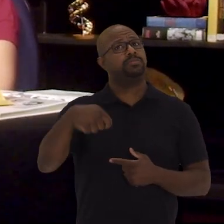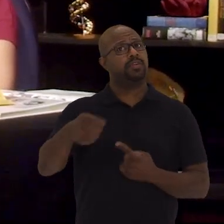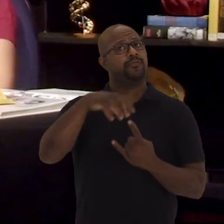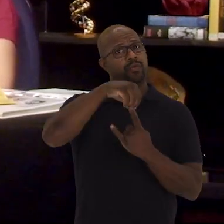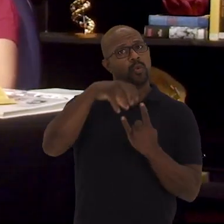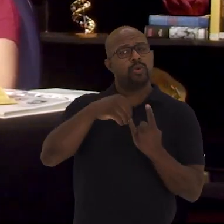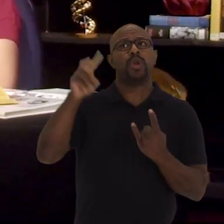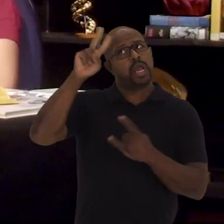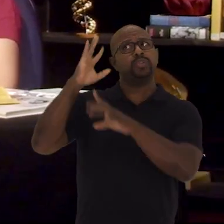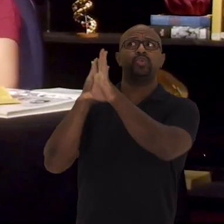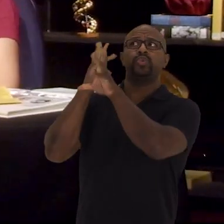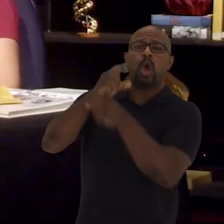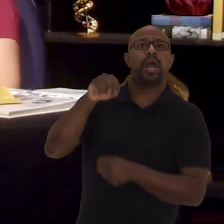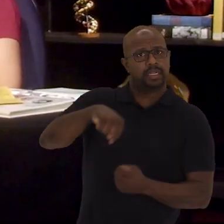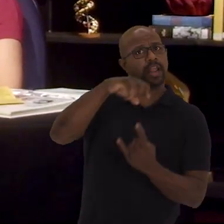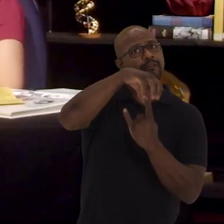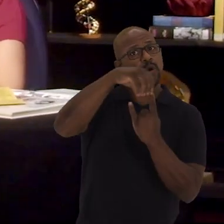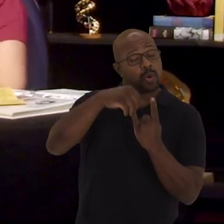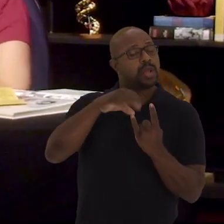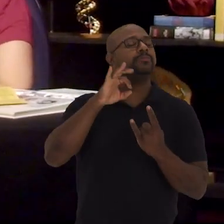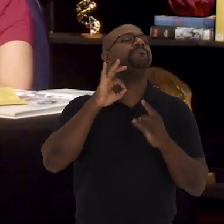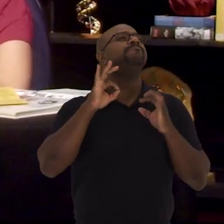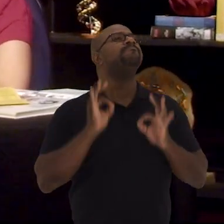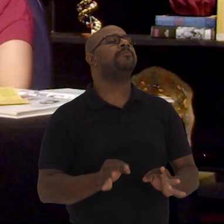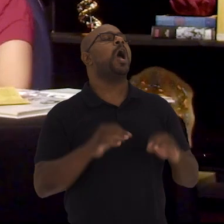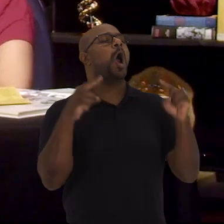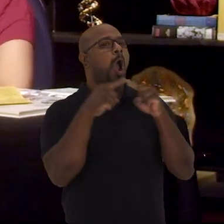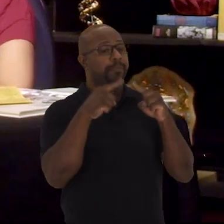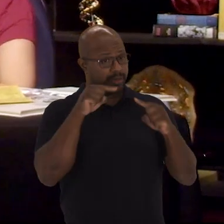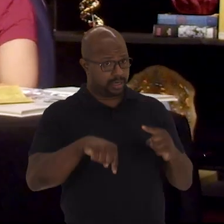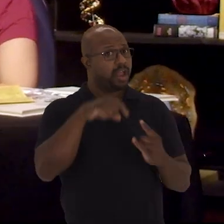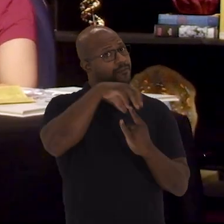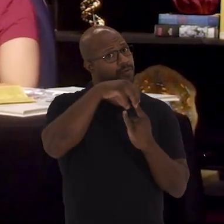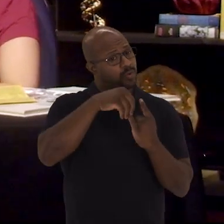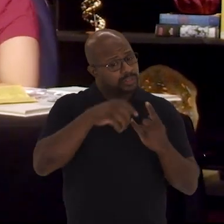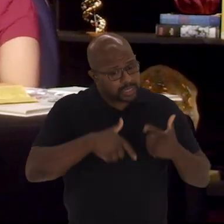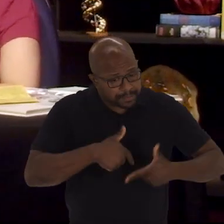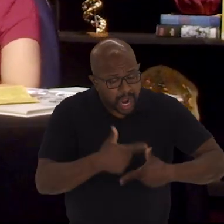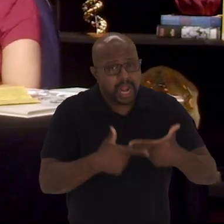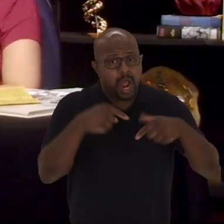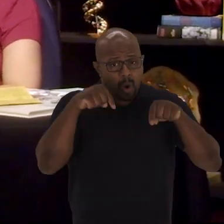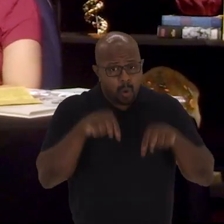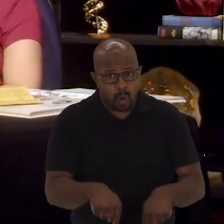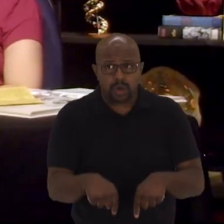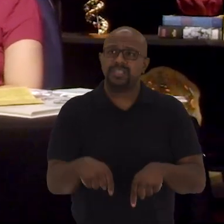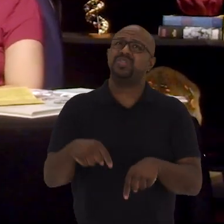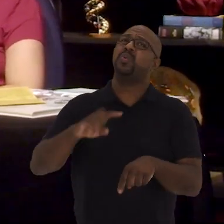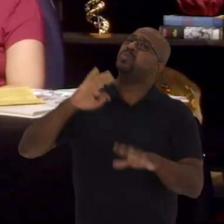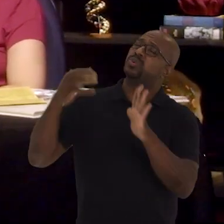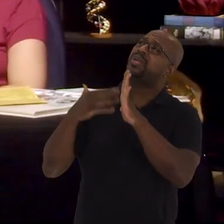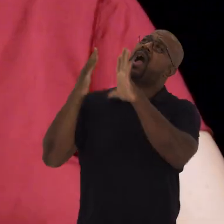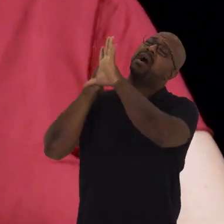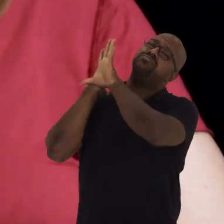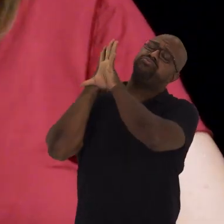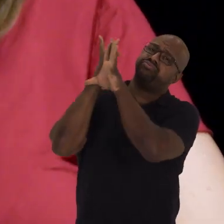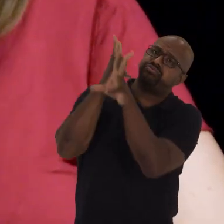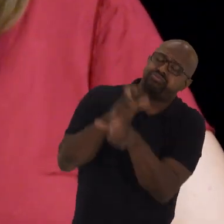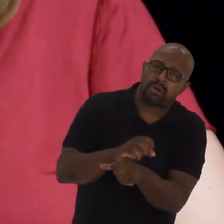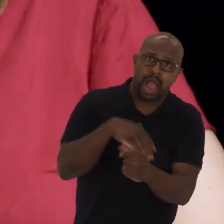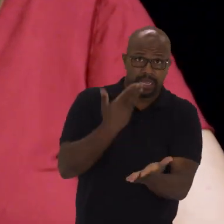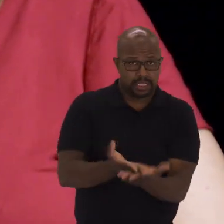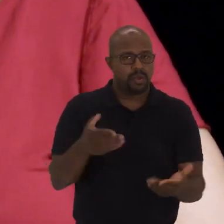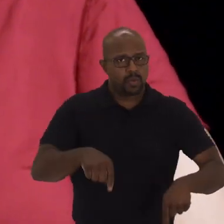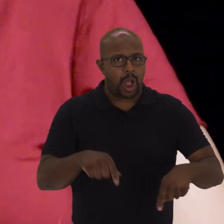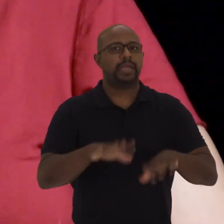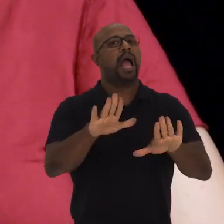Exato, Miguel Tem a ver não só com o que a Fiocruz faz hoje E tem a ver com a história da nossa instituição Mas só para